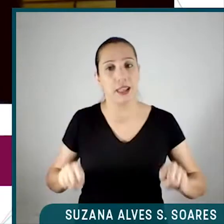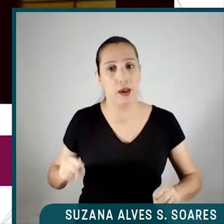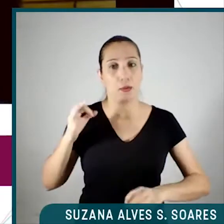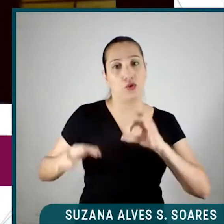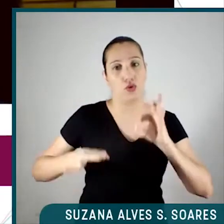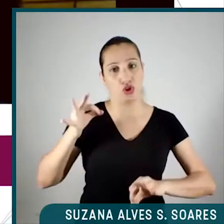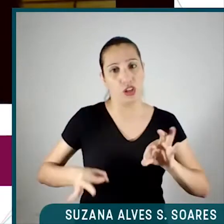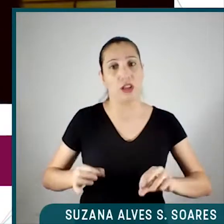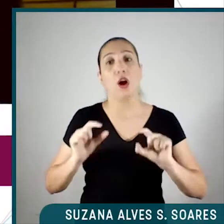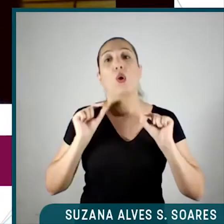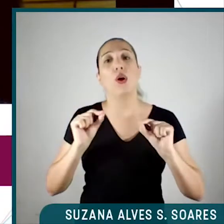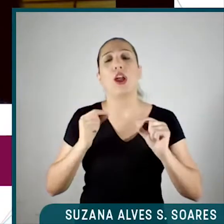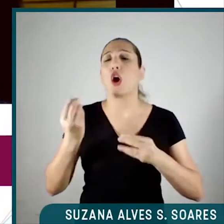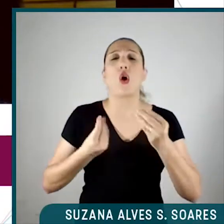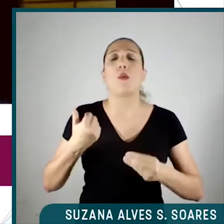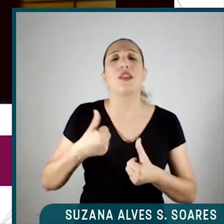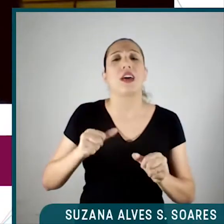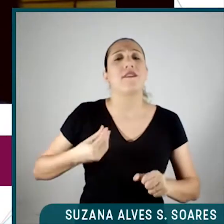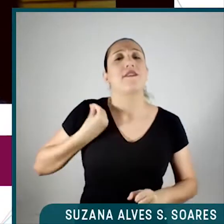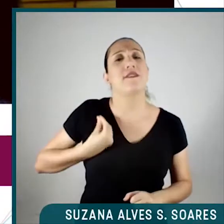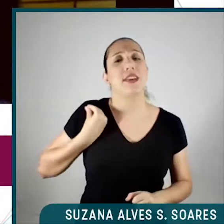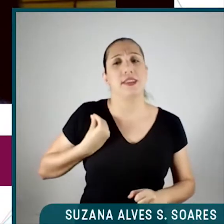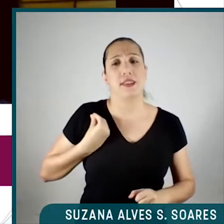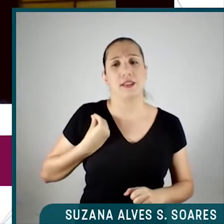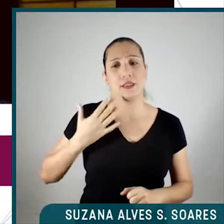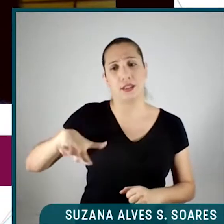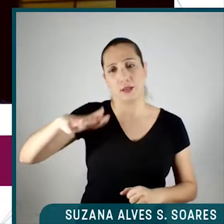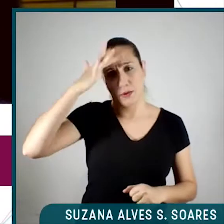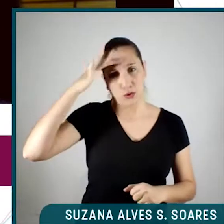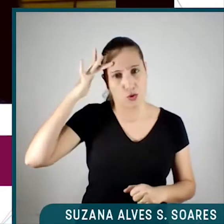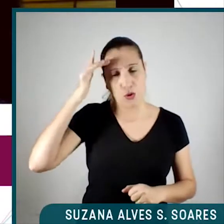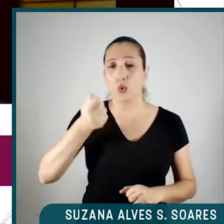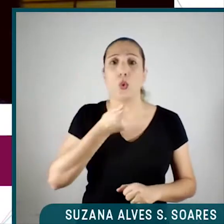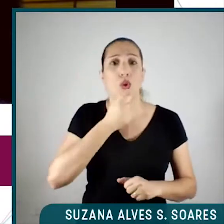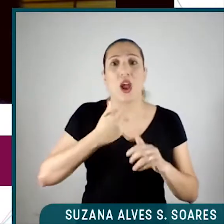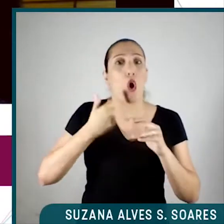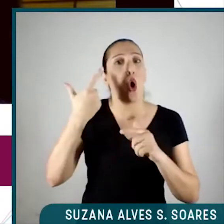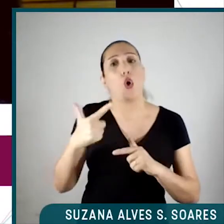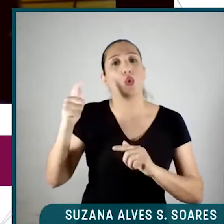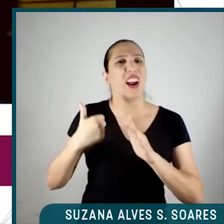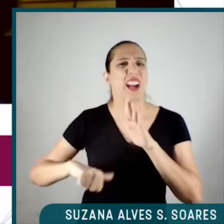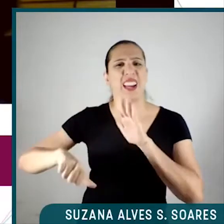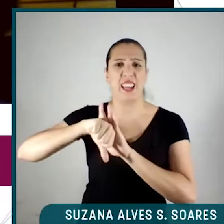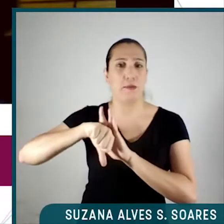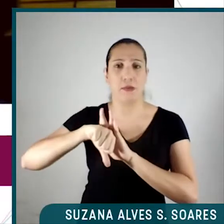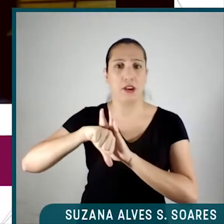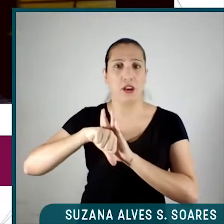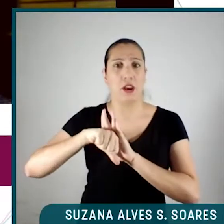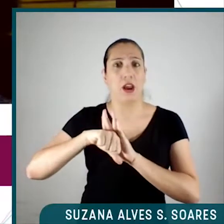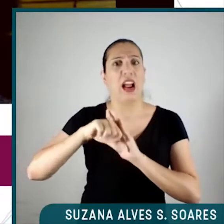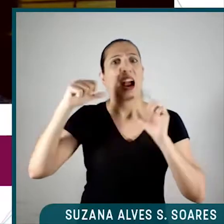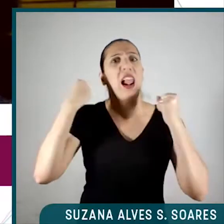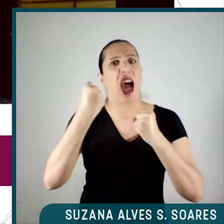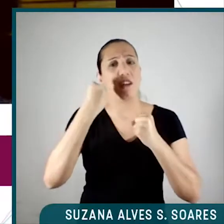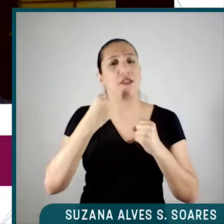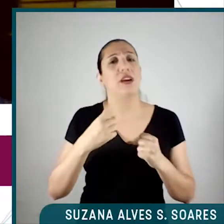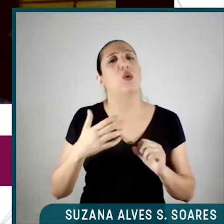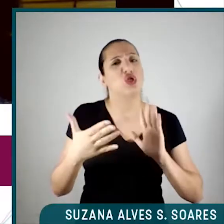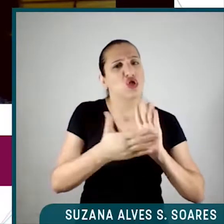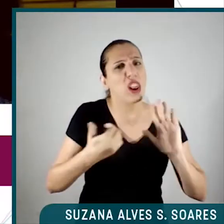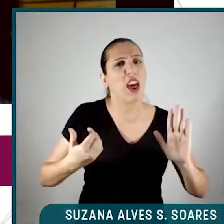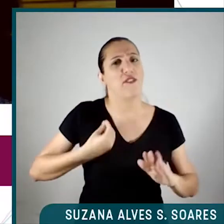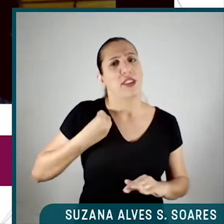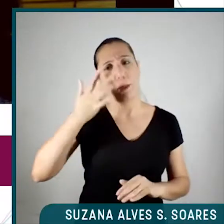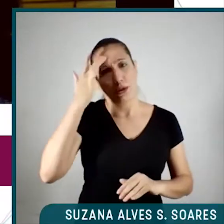vida das pessoas. Não há crime mais grave que tirar a vida de uma pessoa. E eu acredito